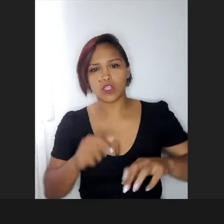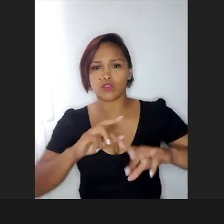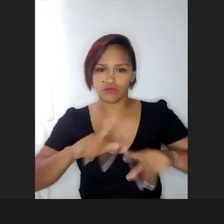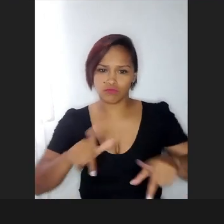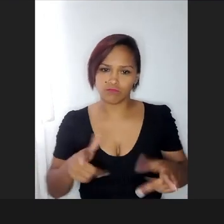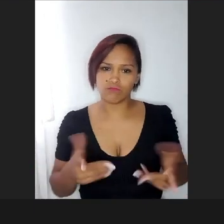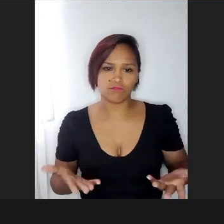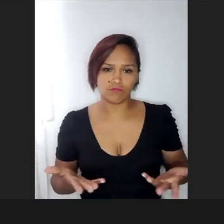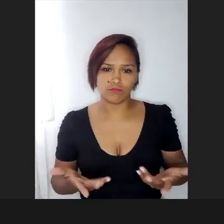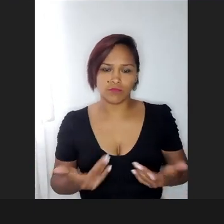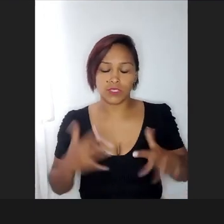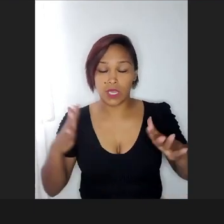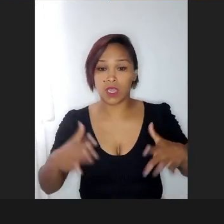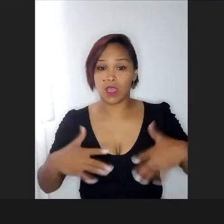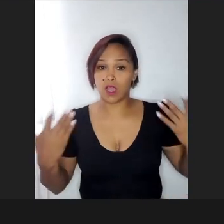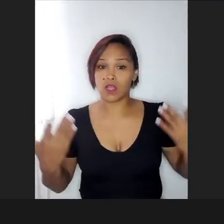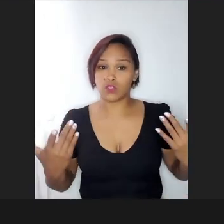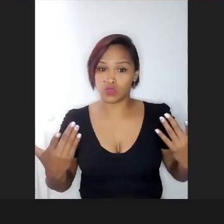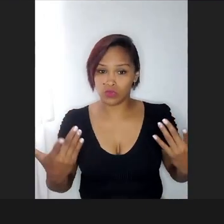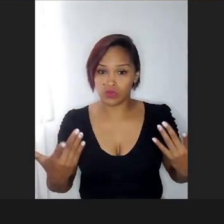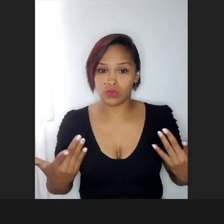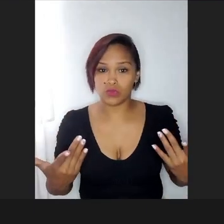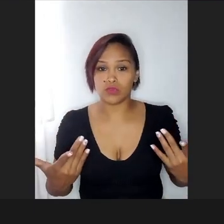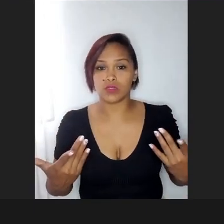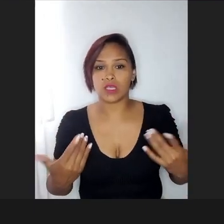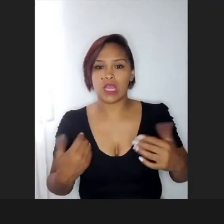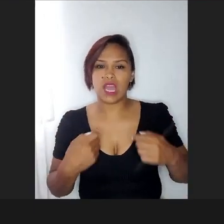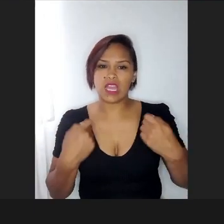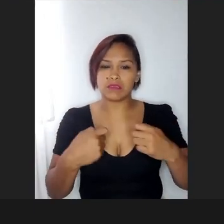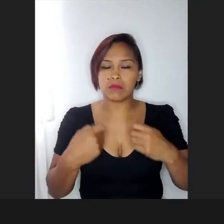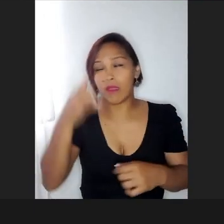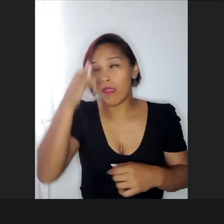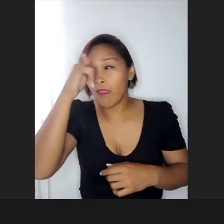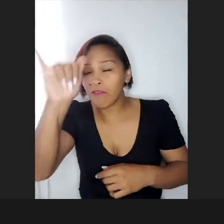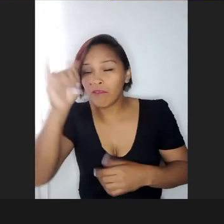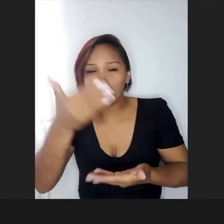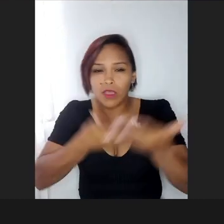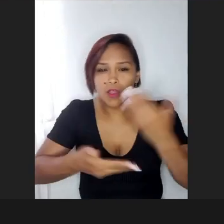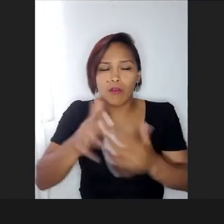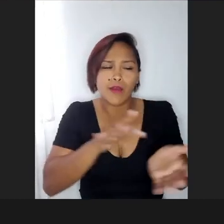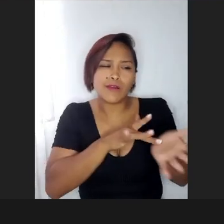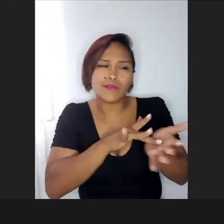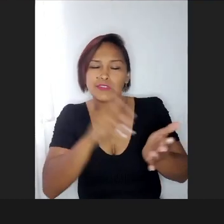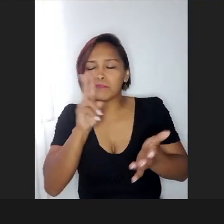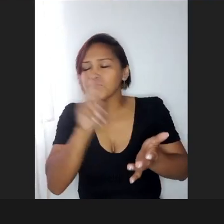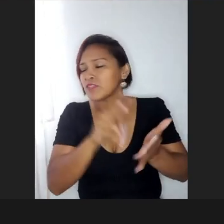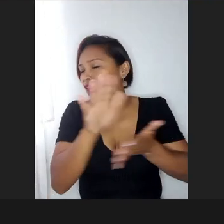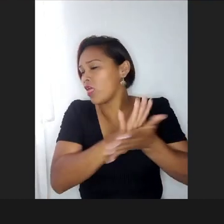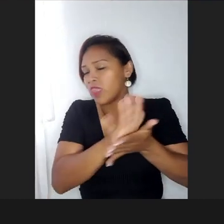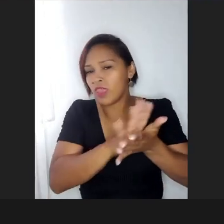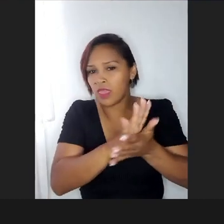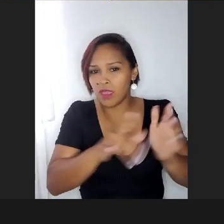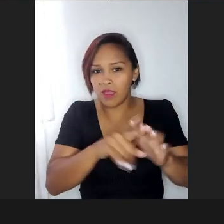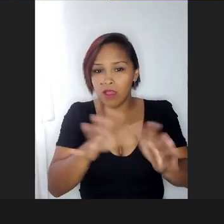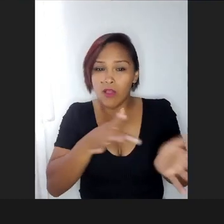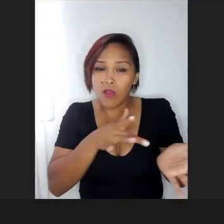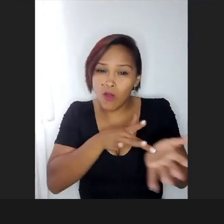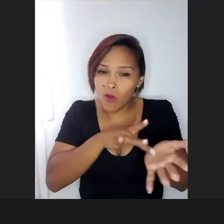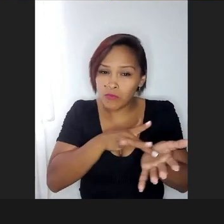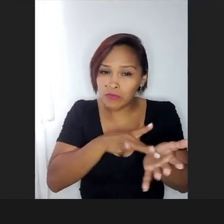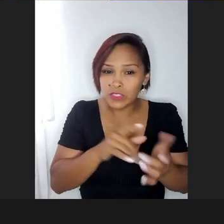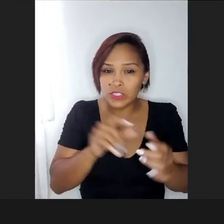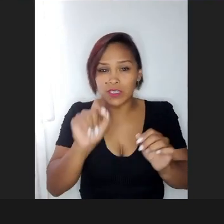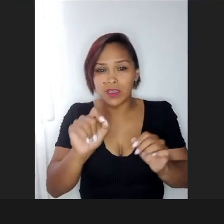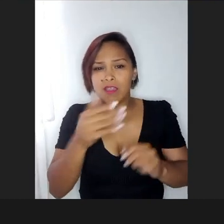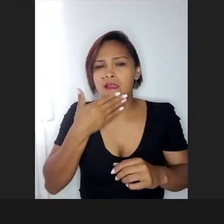se assustam, às vezes eles preferem evitar, ou fingir que não enxerga, ou fingir que, né, que é melhor não chegar